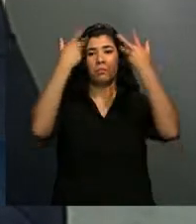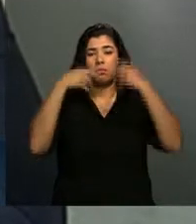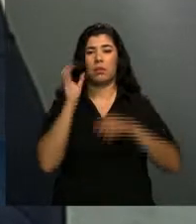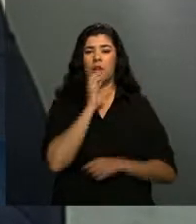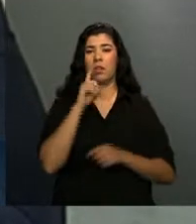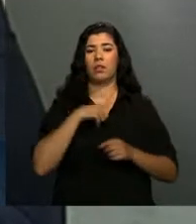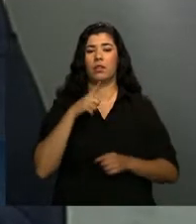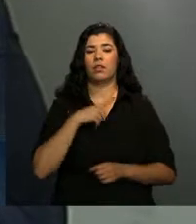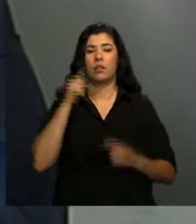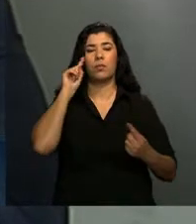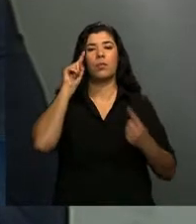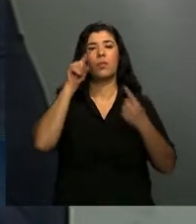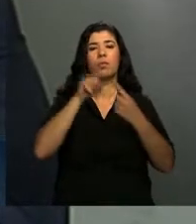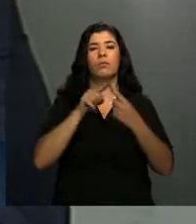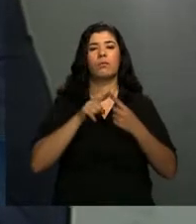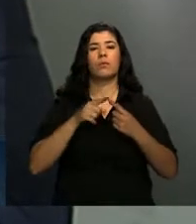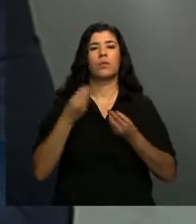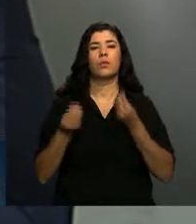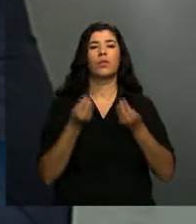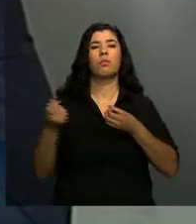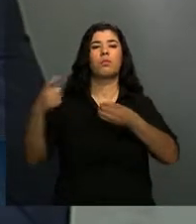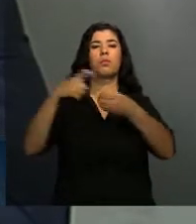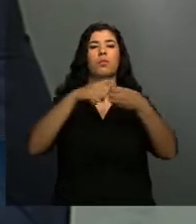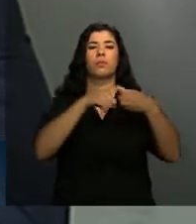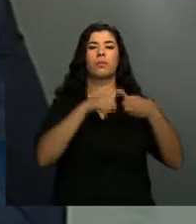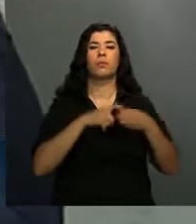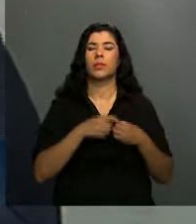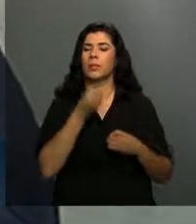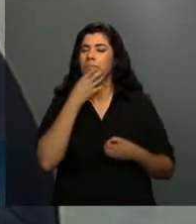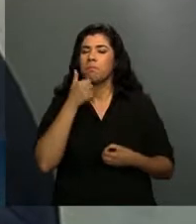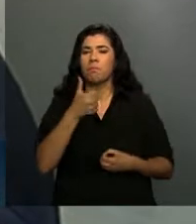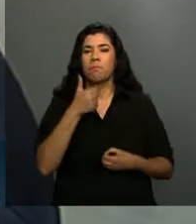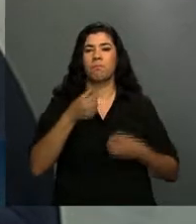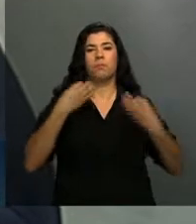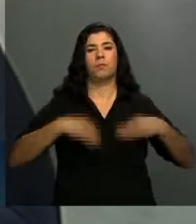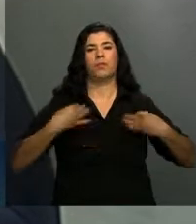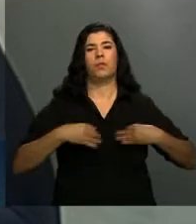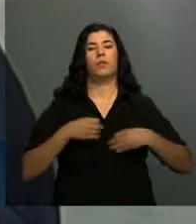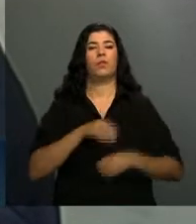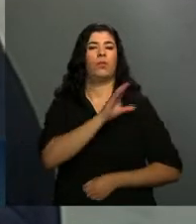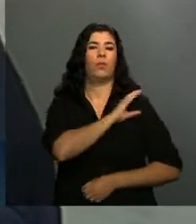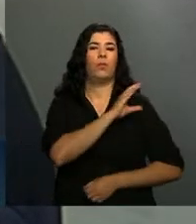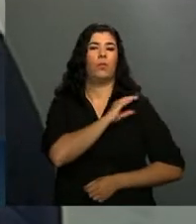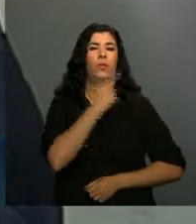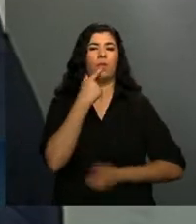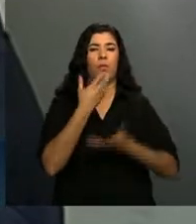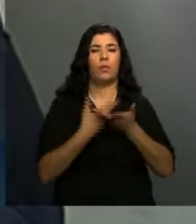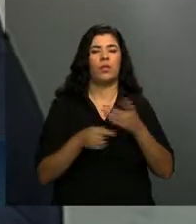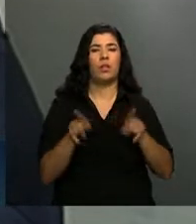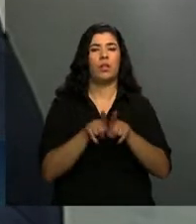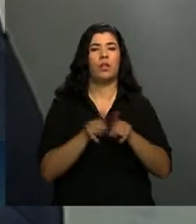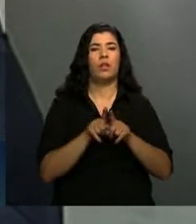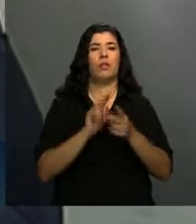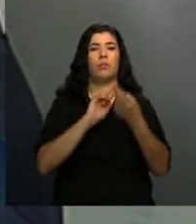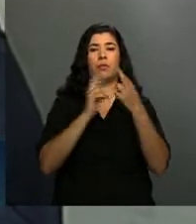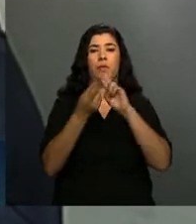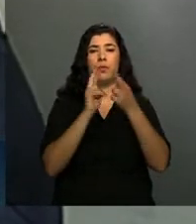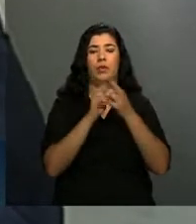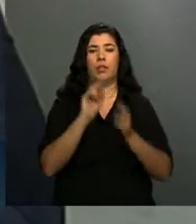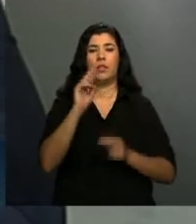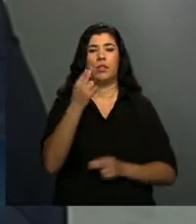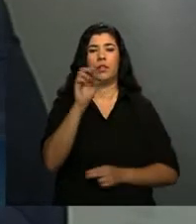parceria, uma ótima parceria com a Coordenação de Sangue, com a Hemorrede. A gente tem